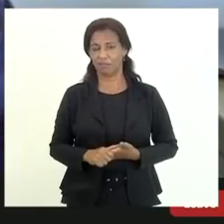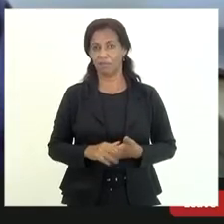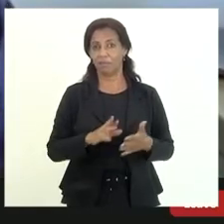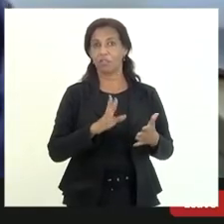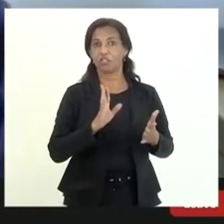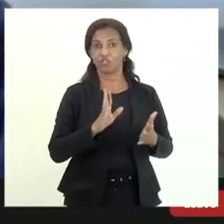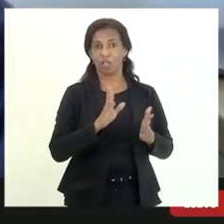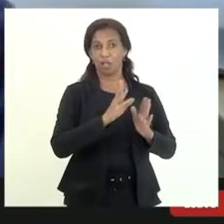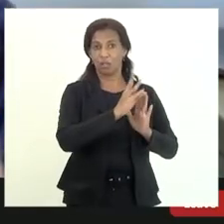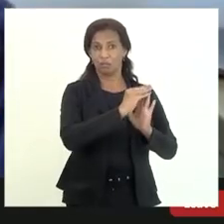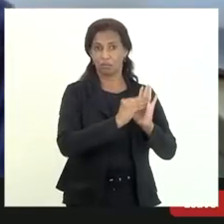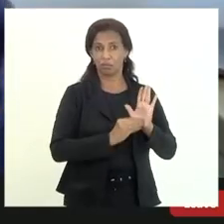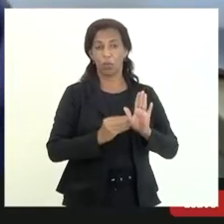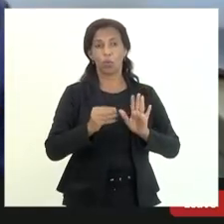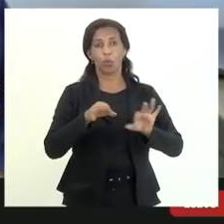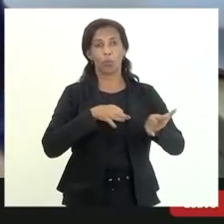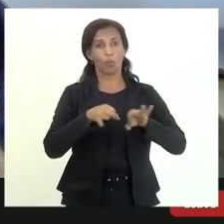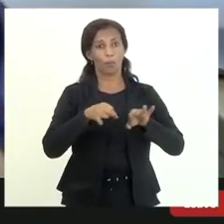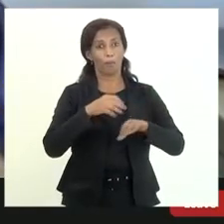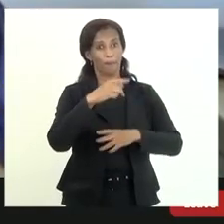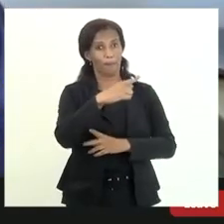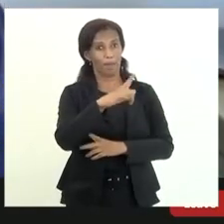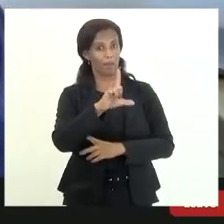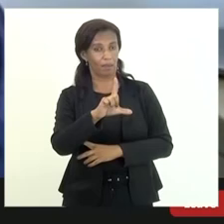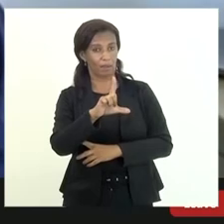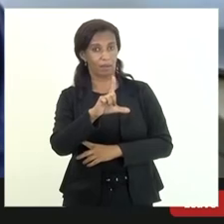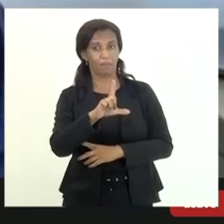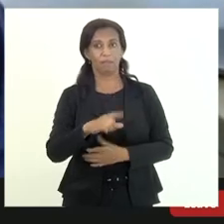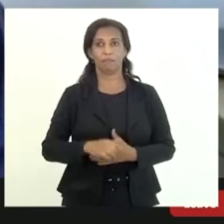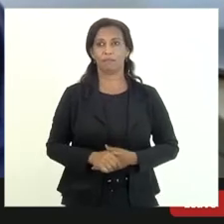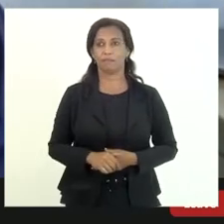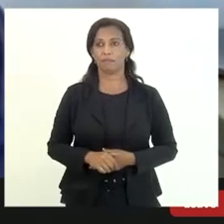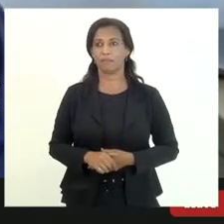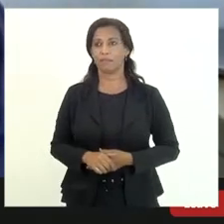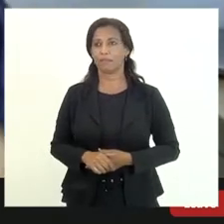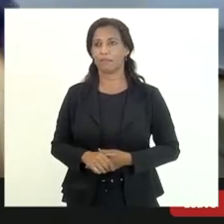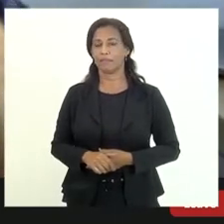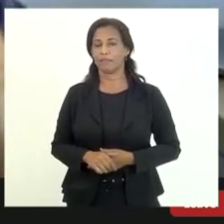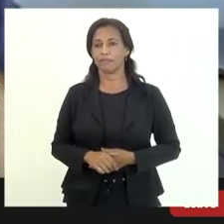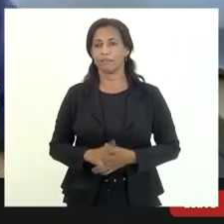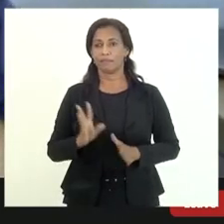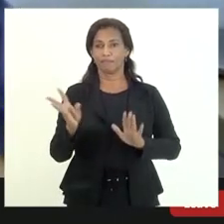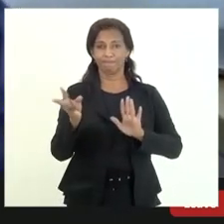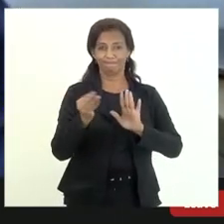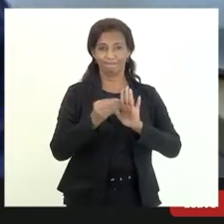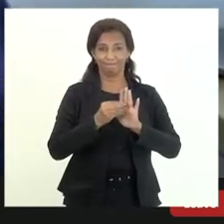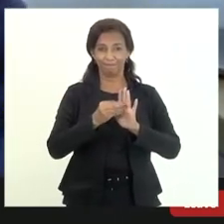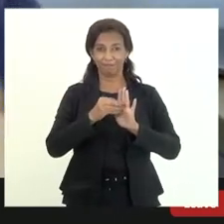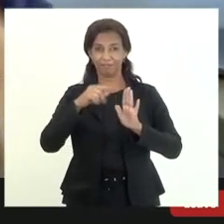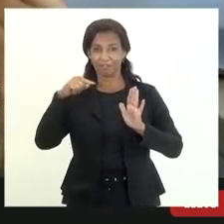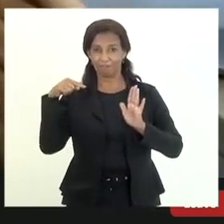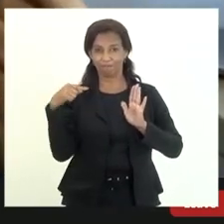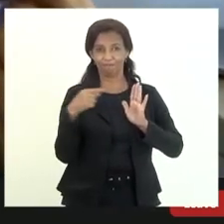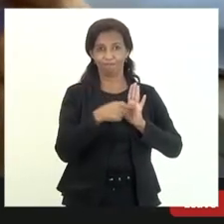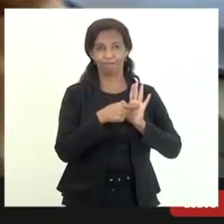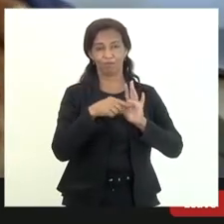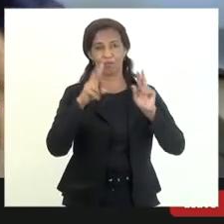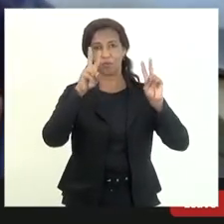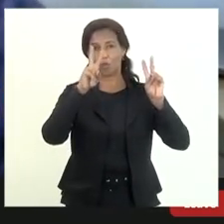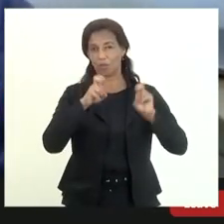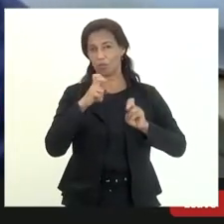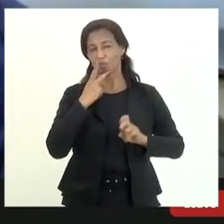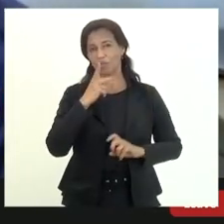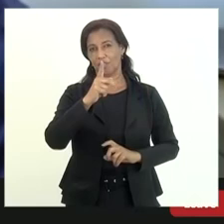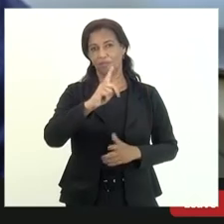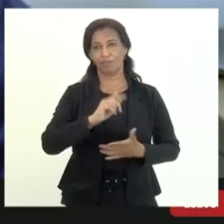redacionado um projeto de lei que vai tocar diretamente no assunto que você